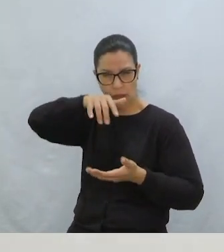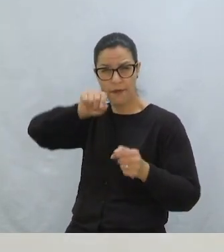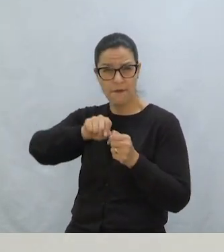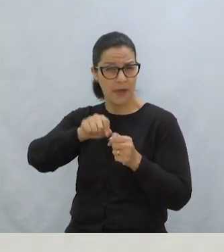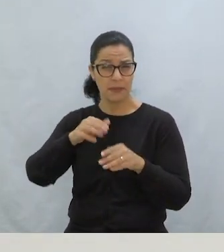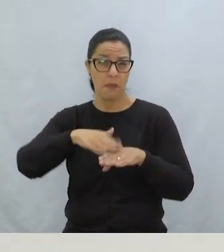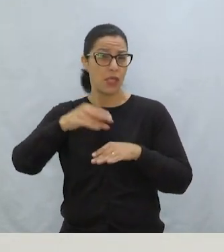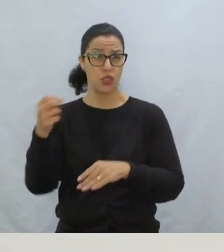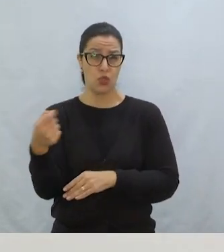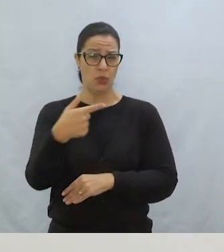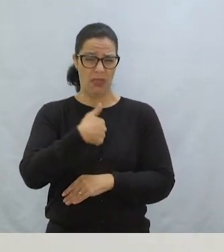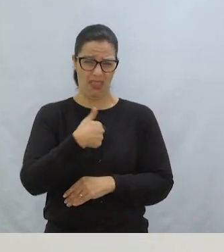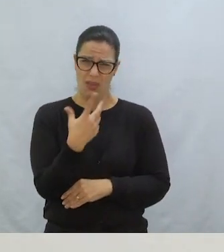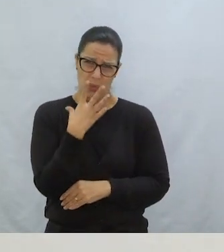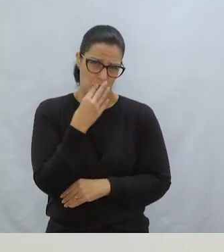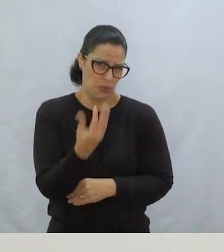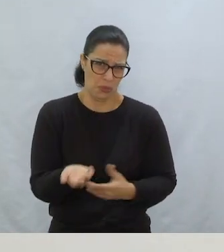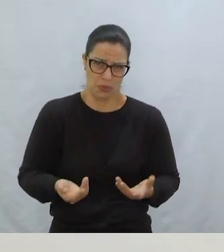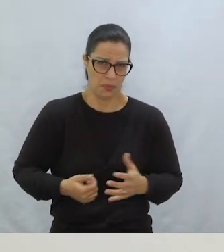Aprontando do que eu